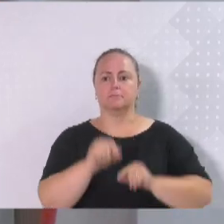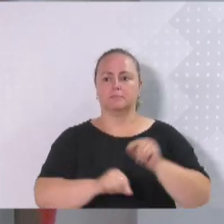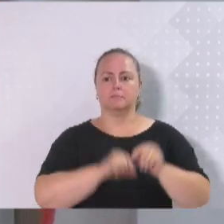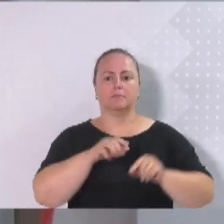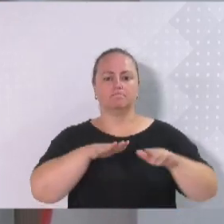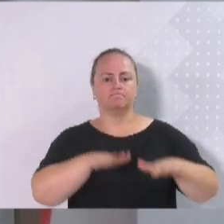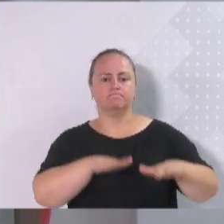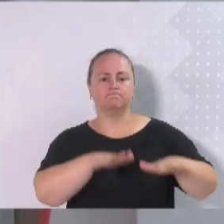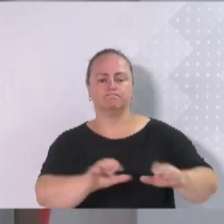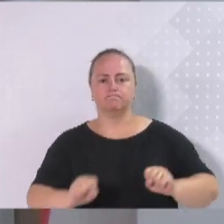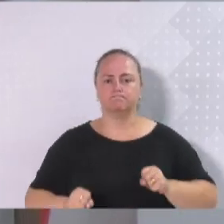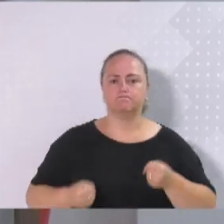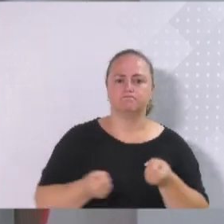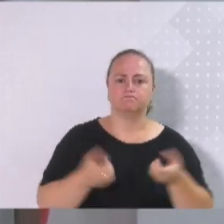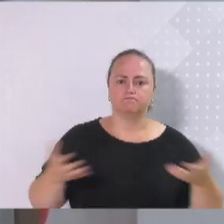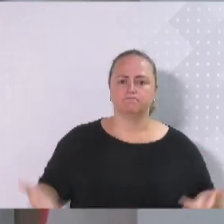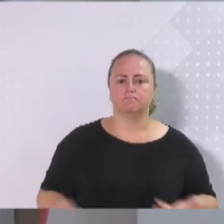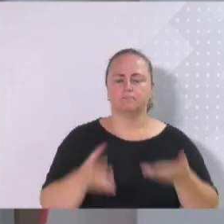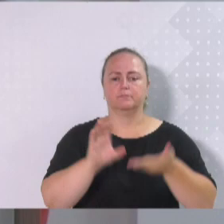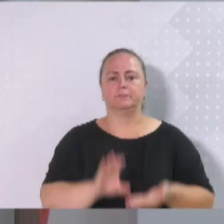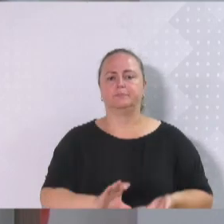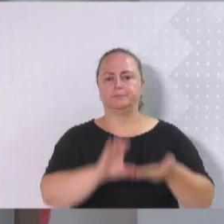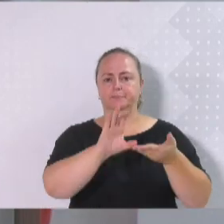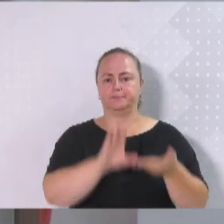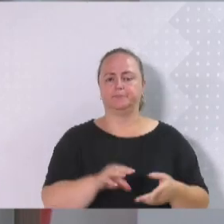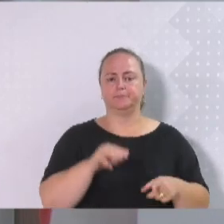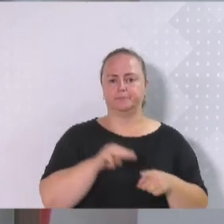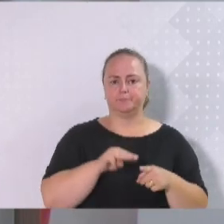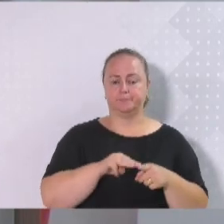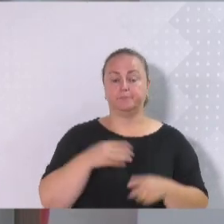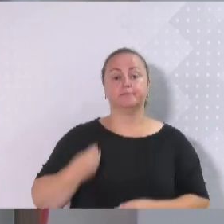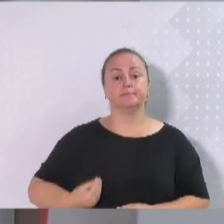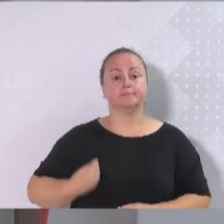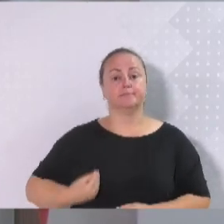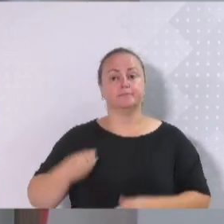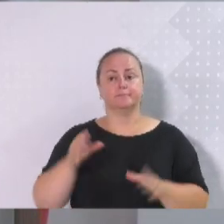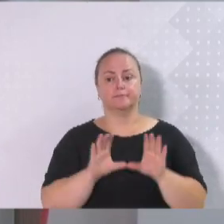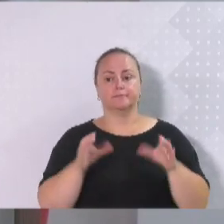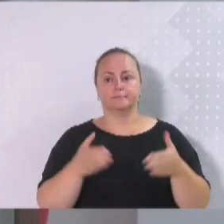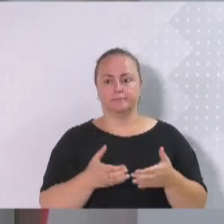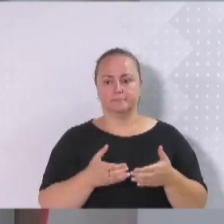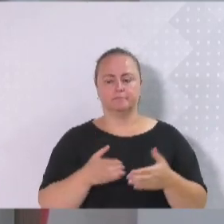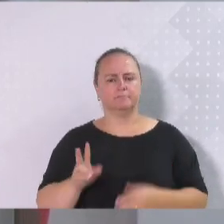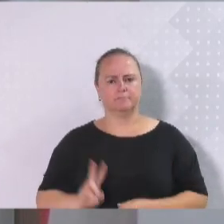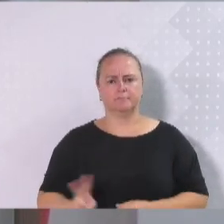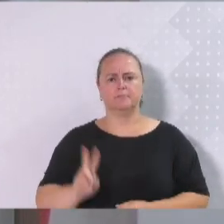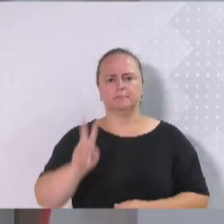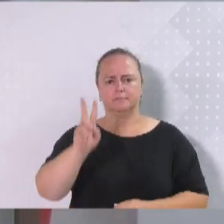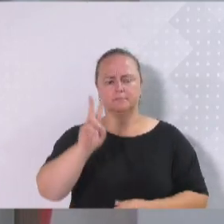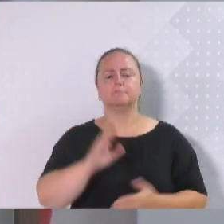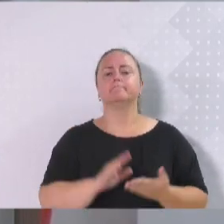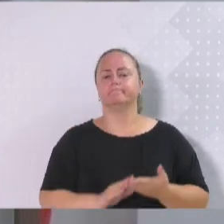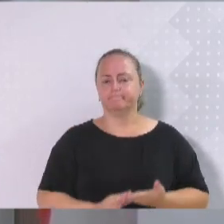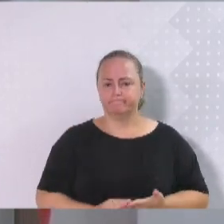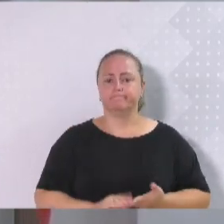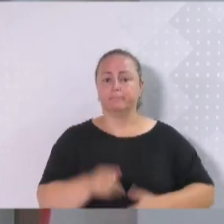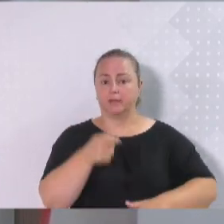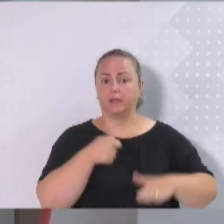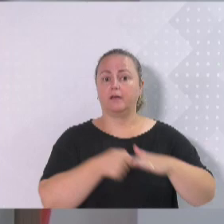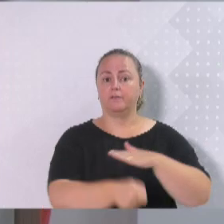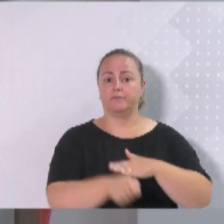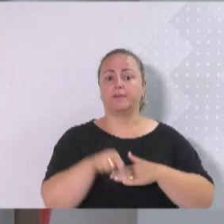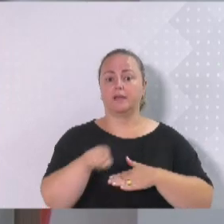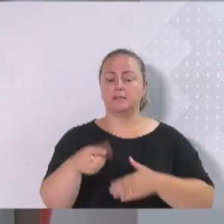para fortalecer os conselhos municipais, presentes nas comunidades, valorizar e investir no serviço público, defender a